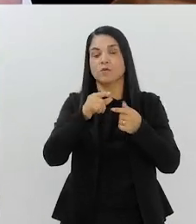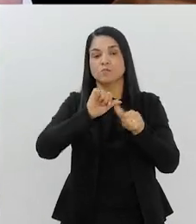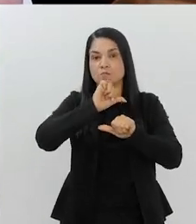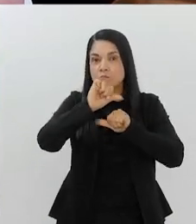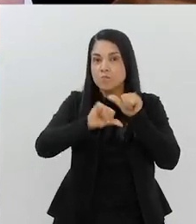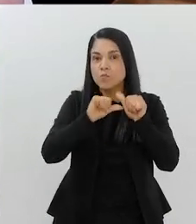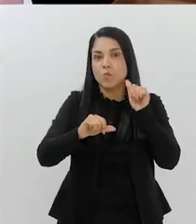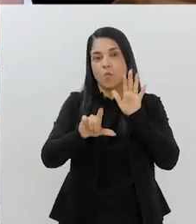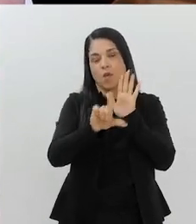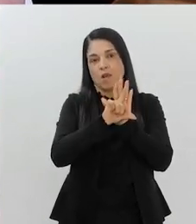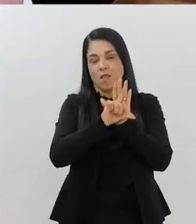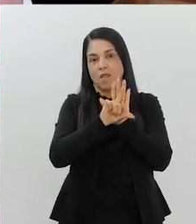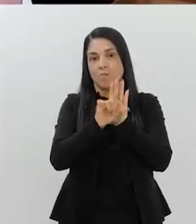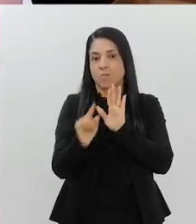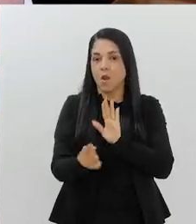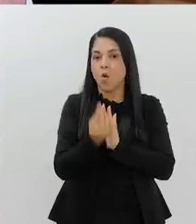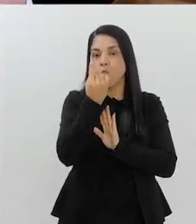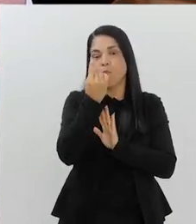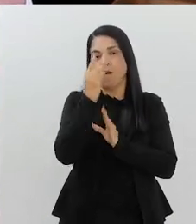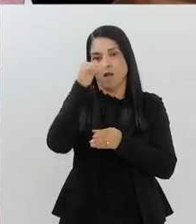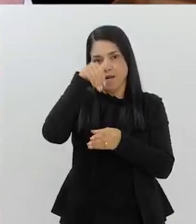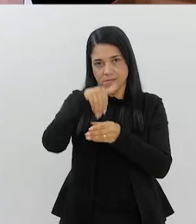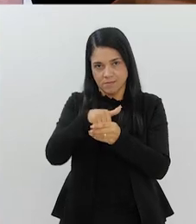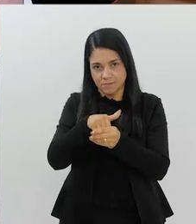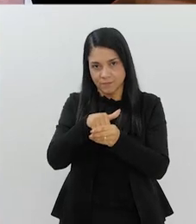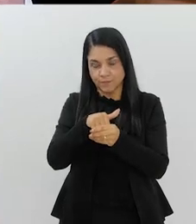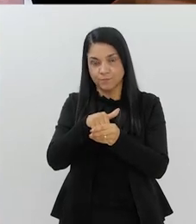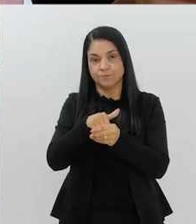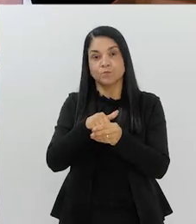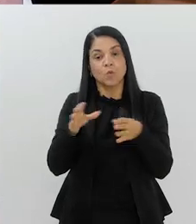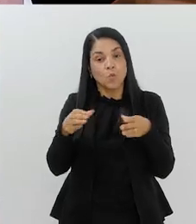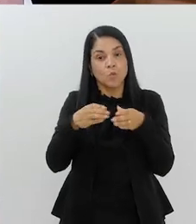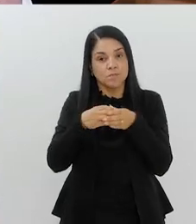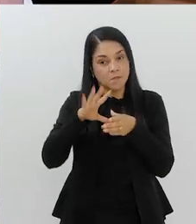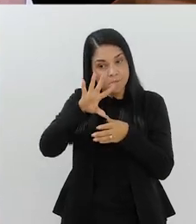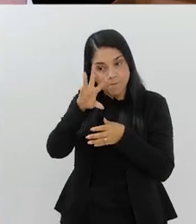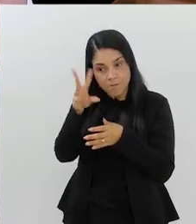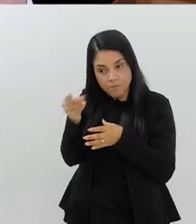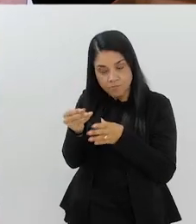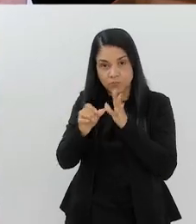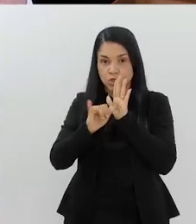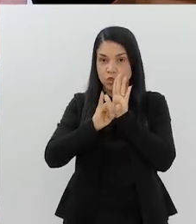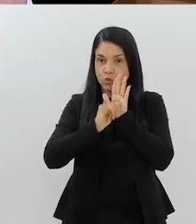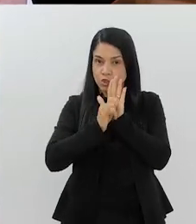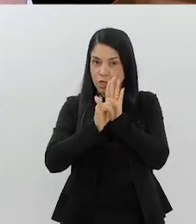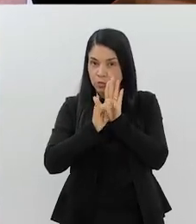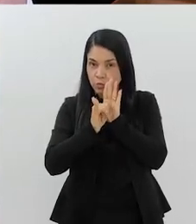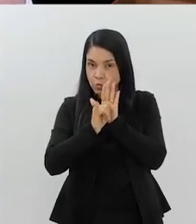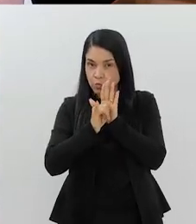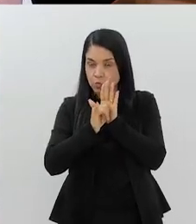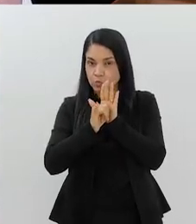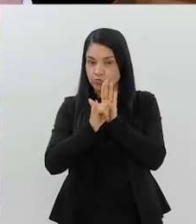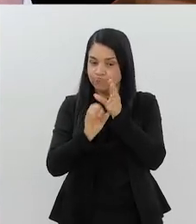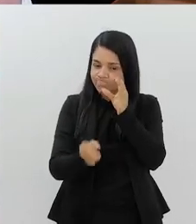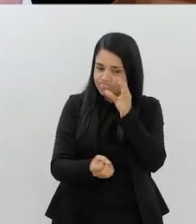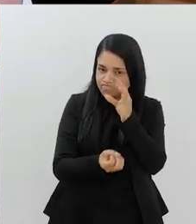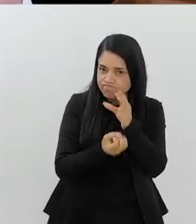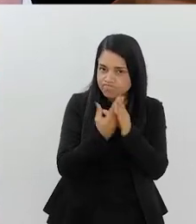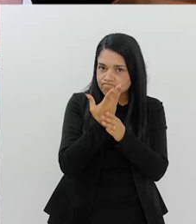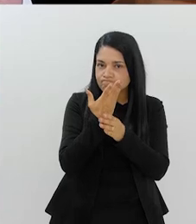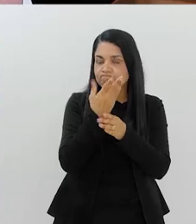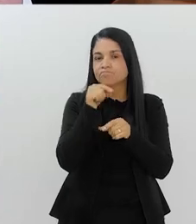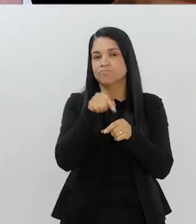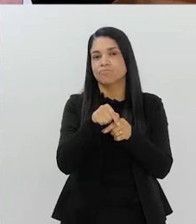alterada para ter uma só reeleição. O Comitê Paralímpico, no seu estatuto, desde sua